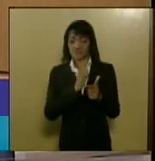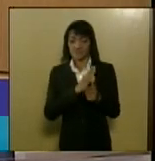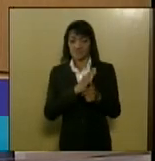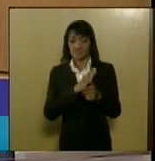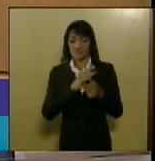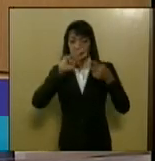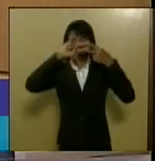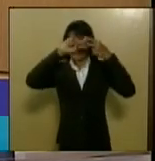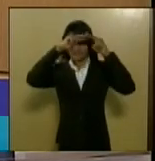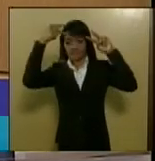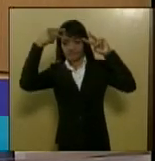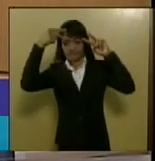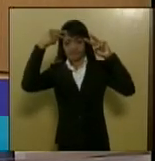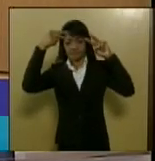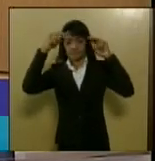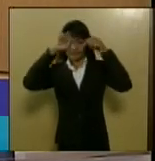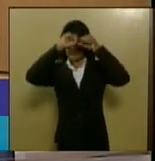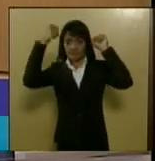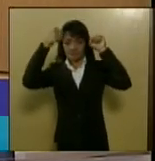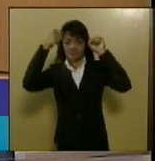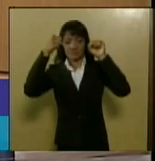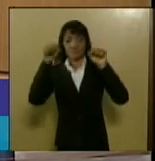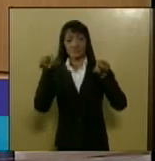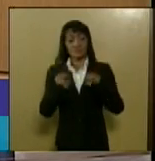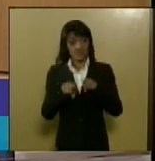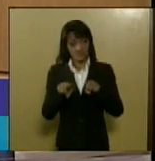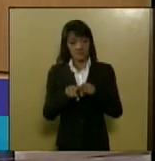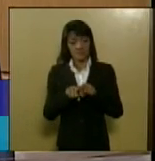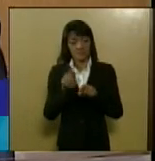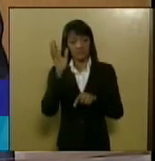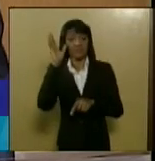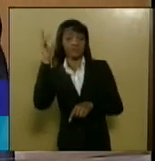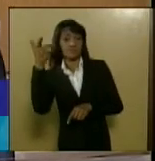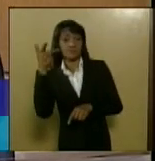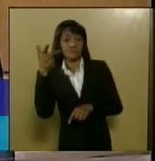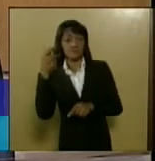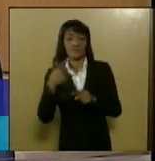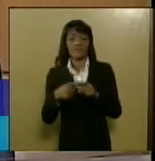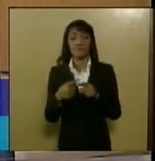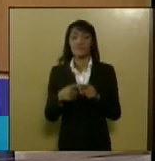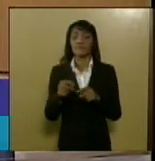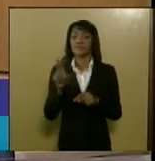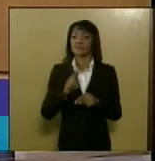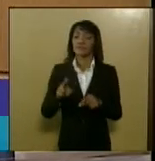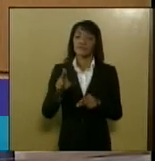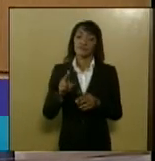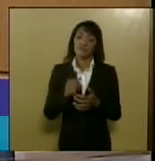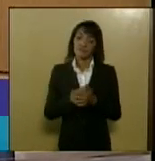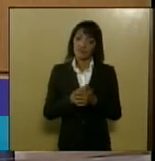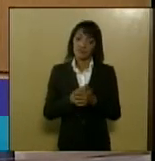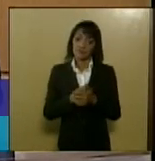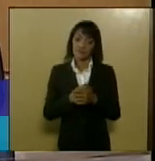incidente na área cardiovascular ocorre devido ao aumento da viscosidade sanguínea